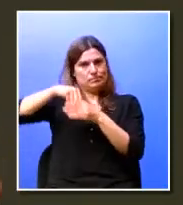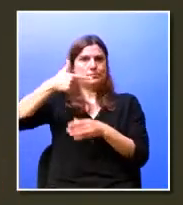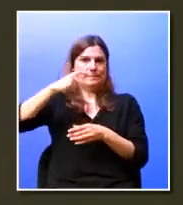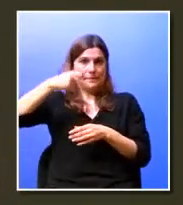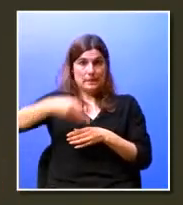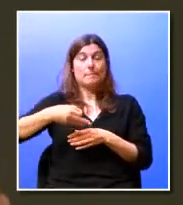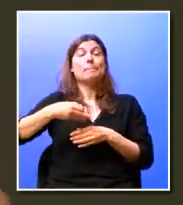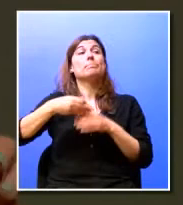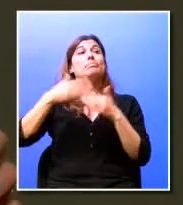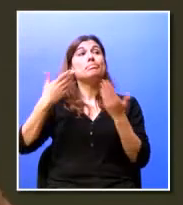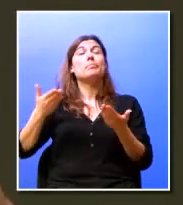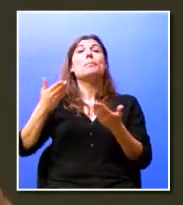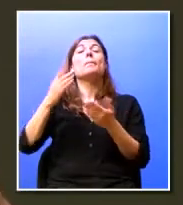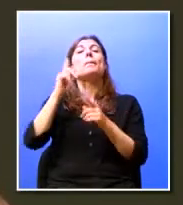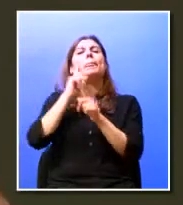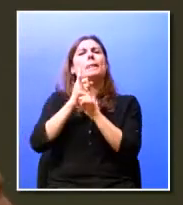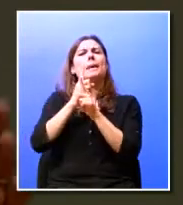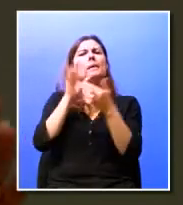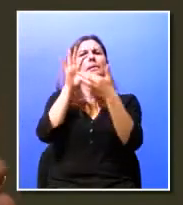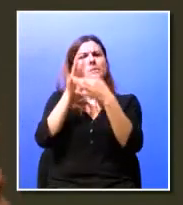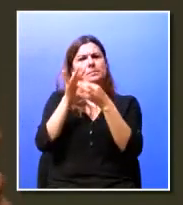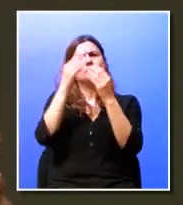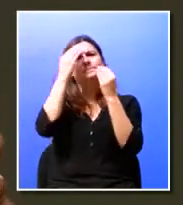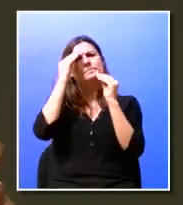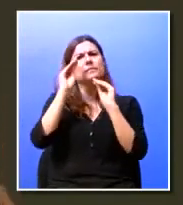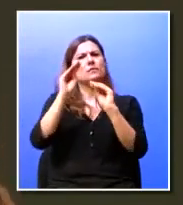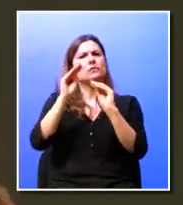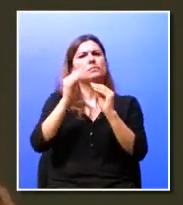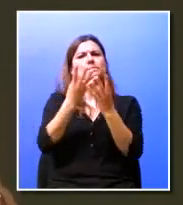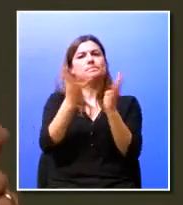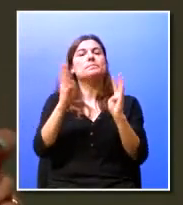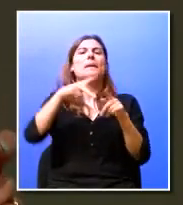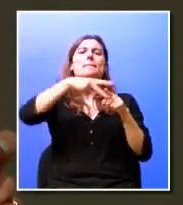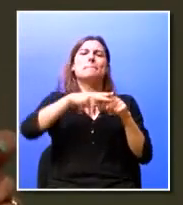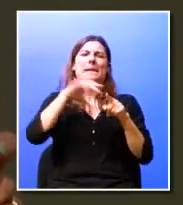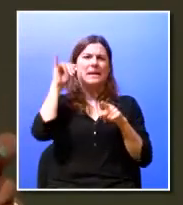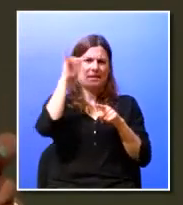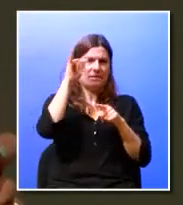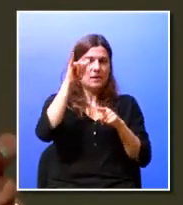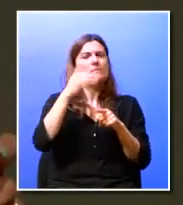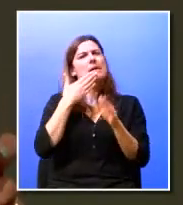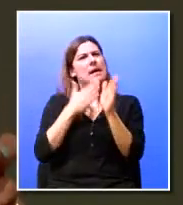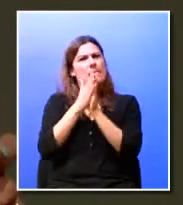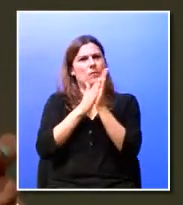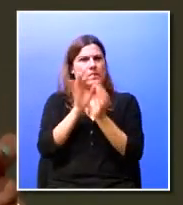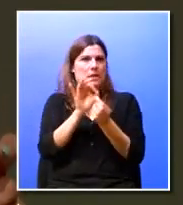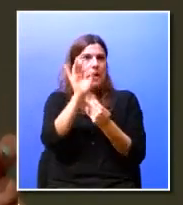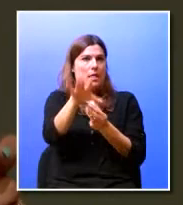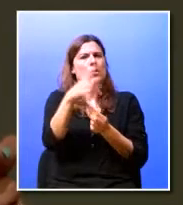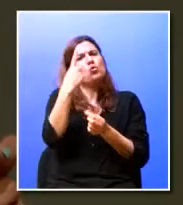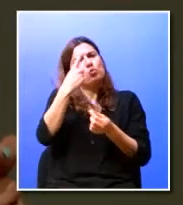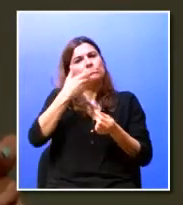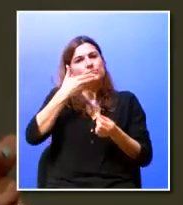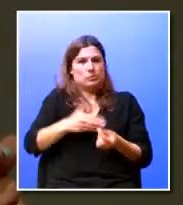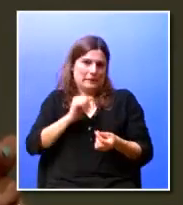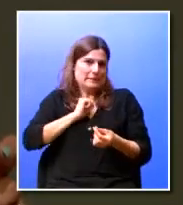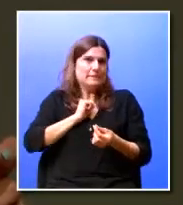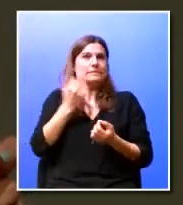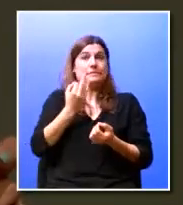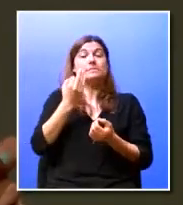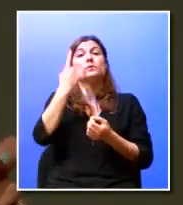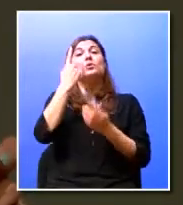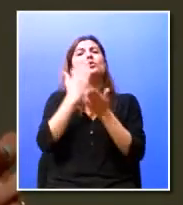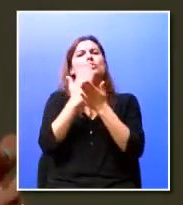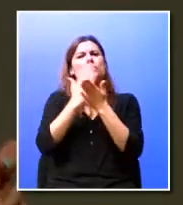No que respeita à formação dos mecânicos de avião, aproveito para vos trazer também uma experiência que tivemos, com uma